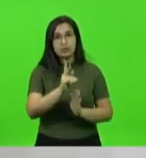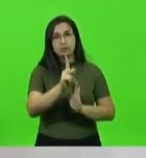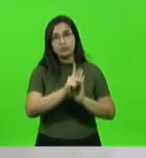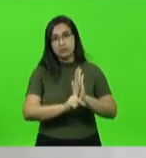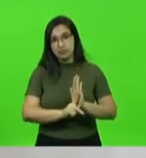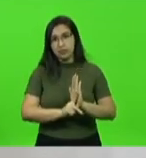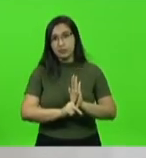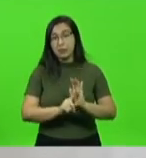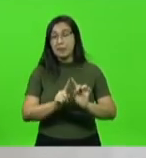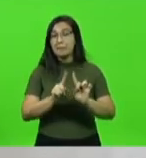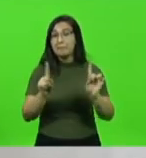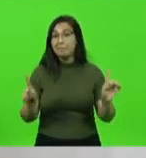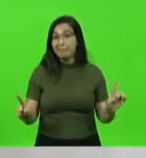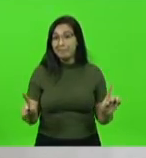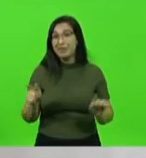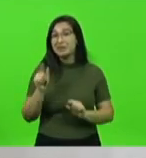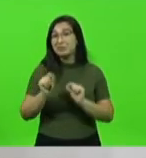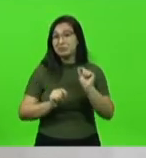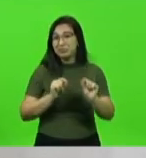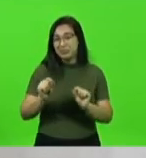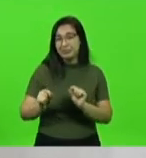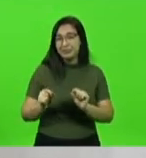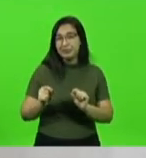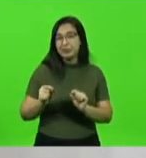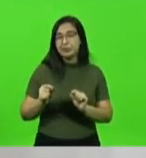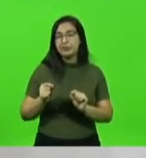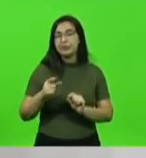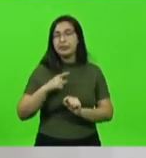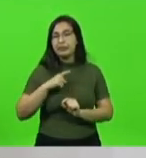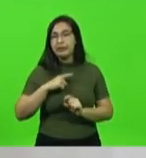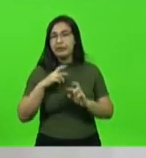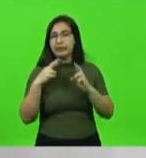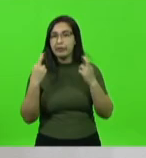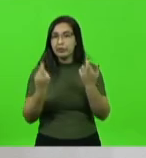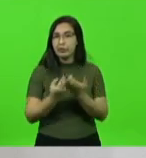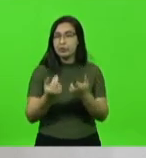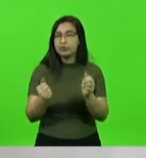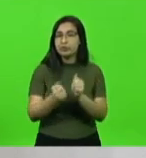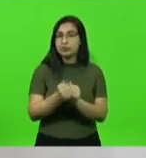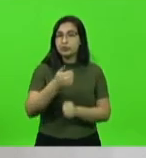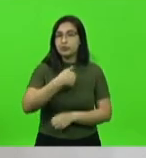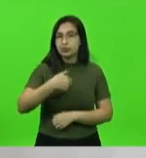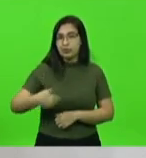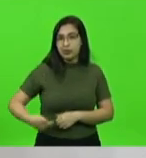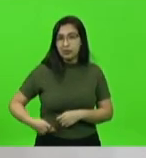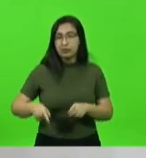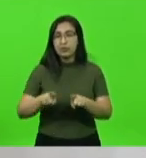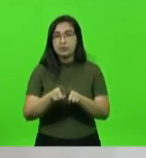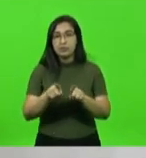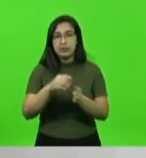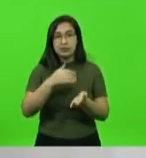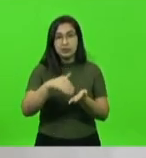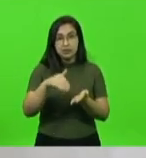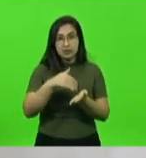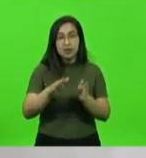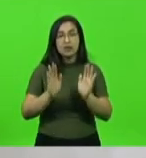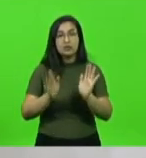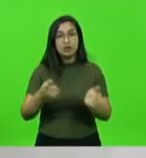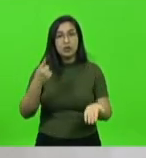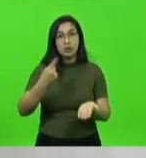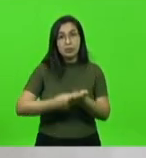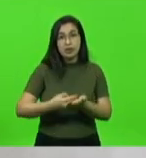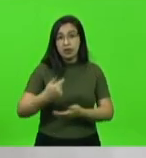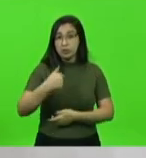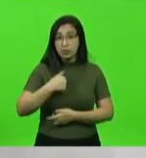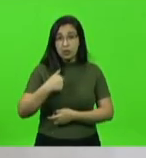disso, as primeiras reuniões, junto com o governador e com os secretários, elas foram agendadas por mim. Eu